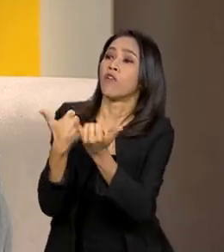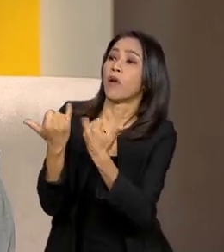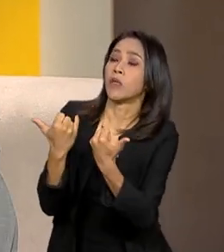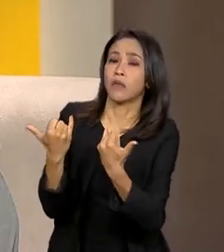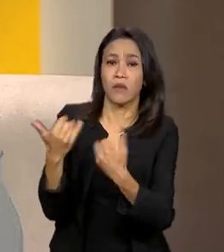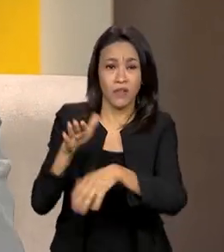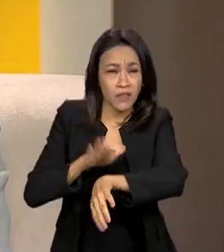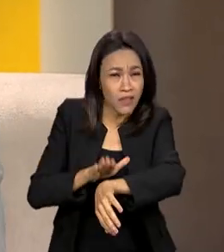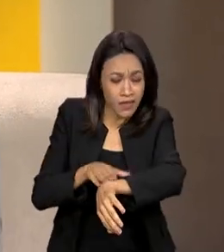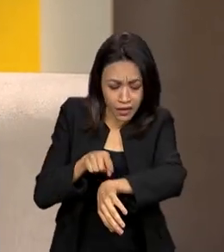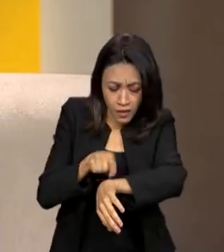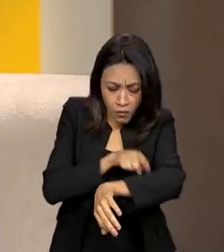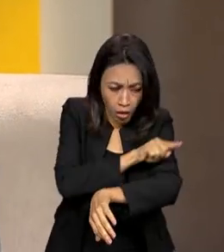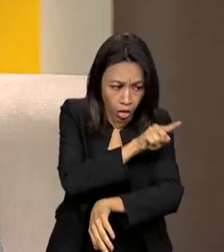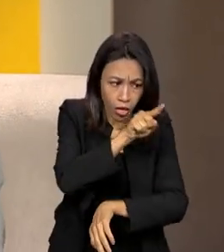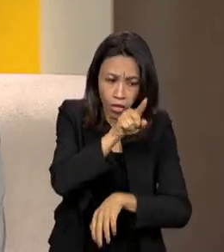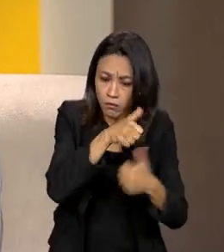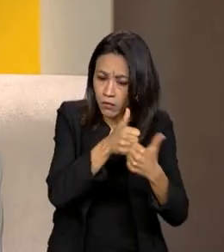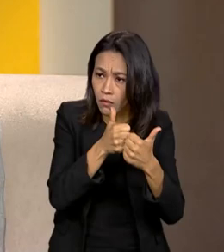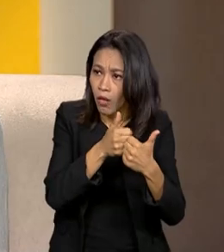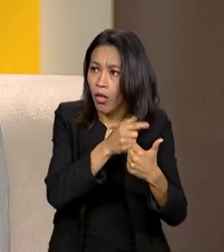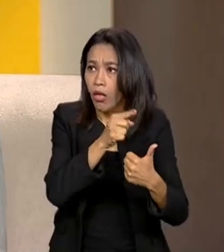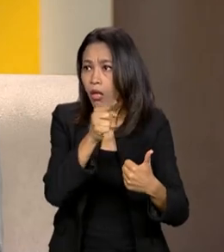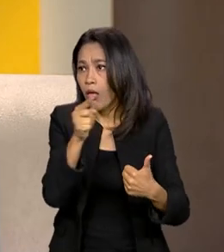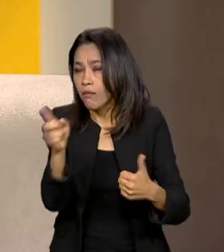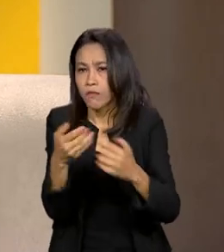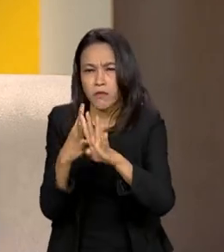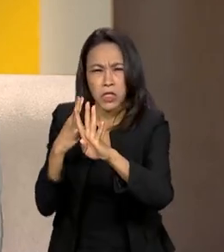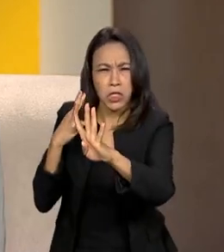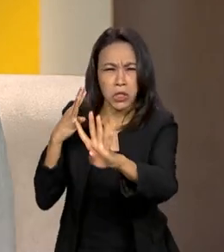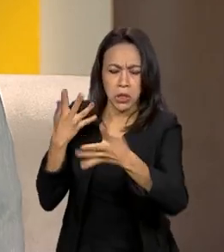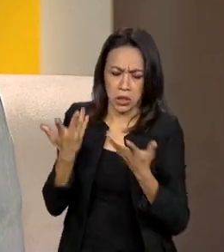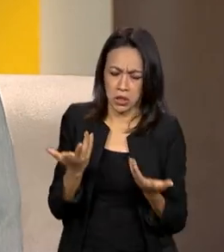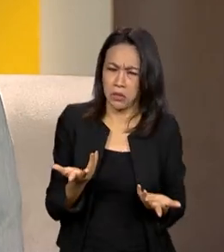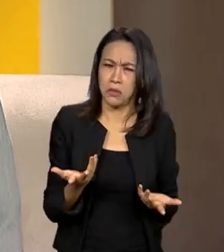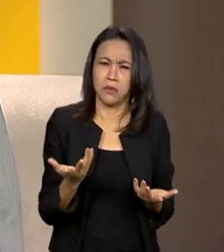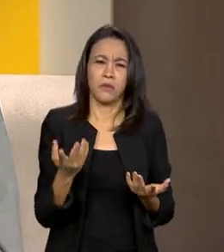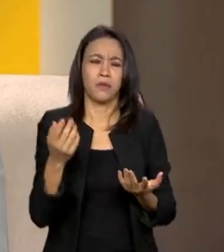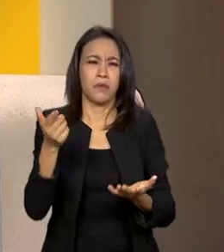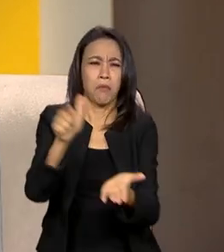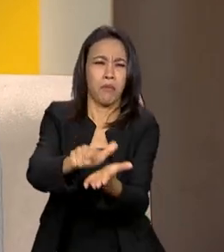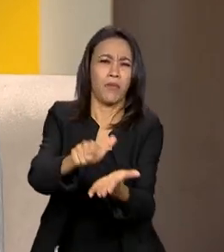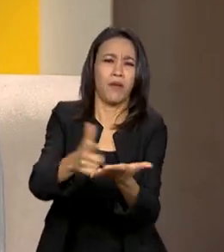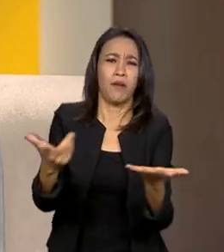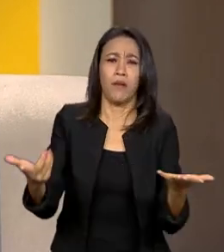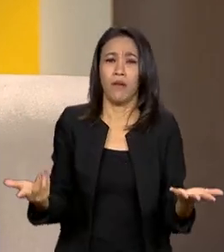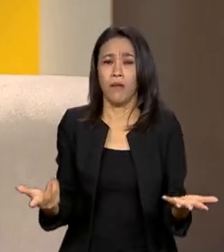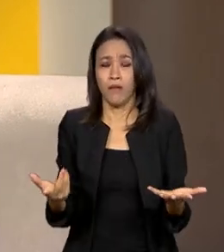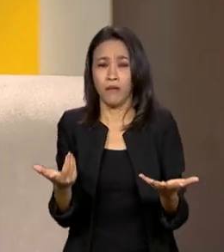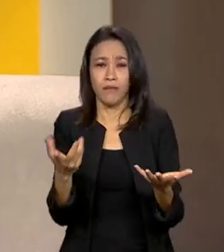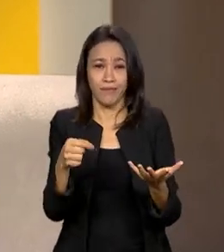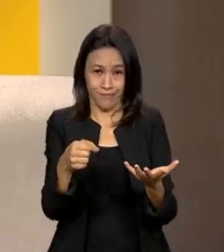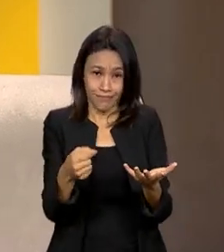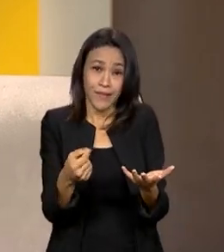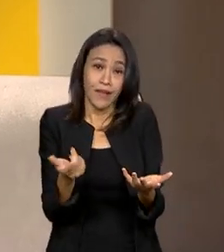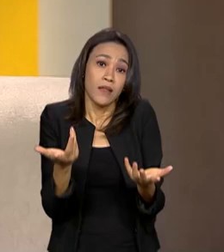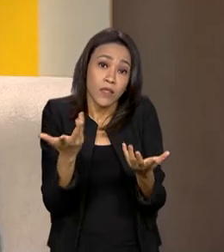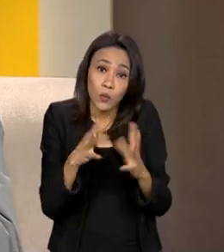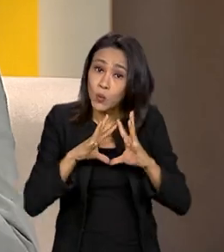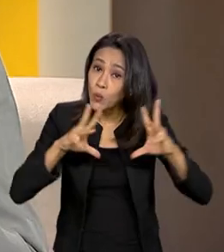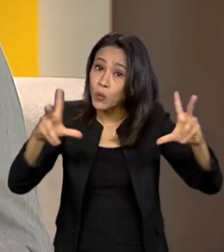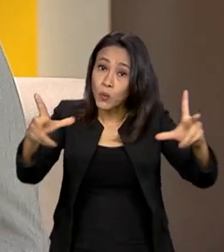tempo dele, deslocamento, perdendo tempo em filas, o custo com papel, custos com correios. Então, é feito todo o estudo, é feito um